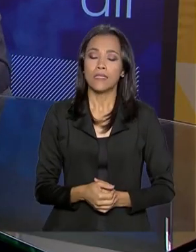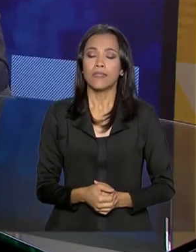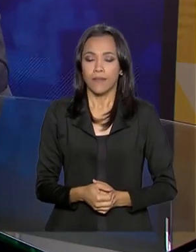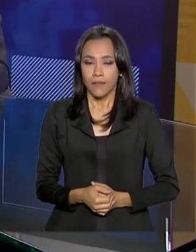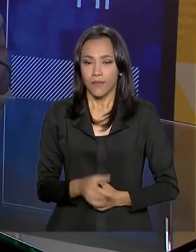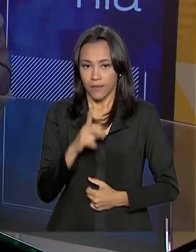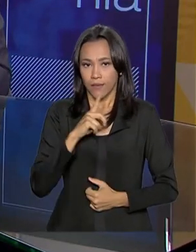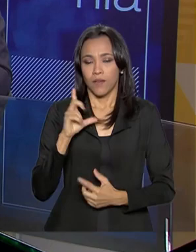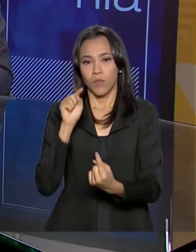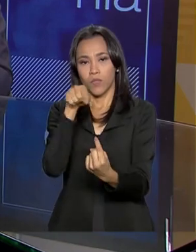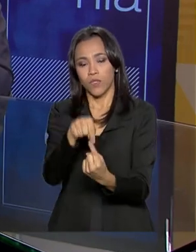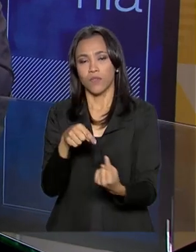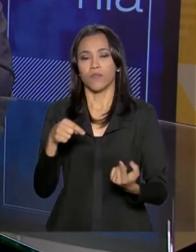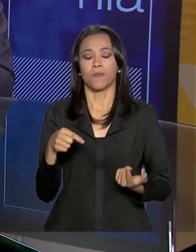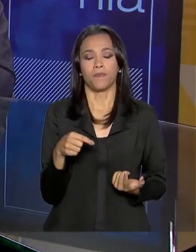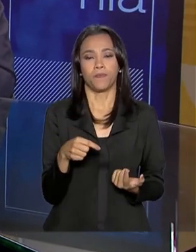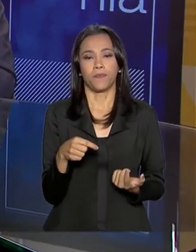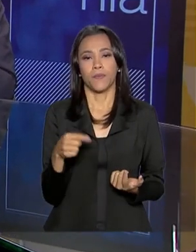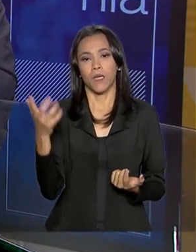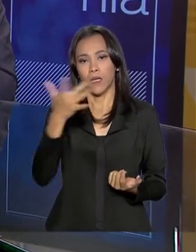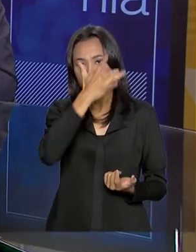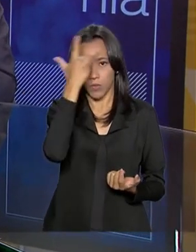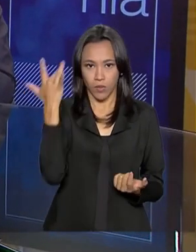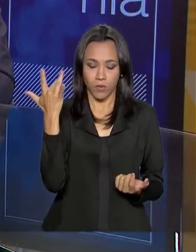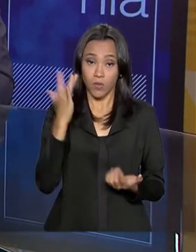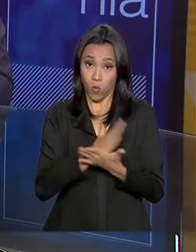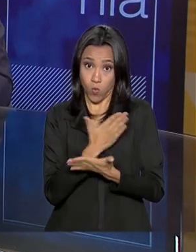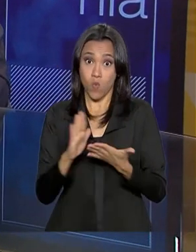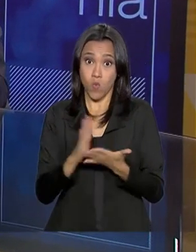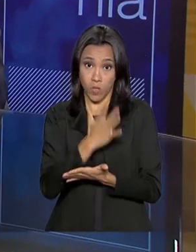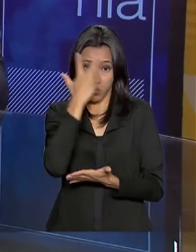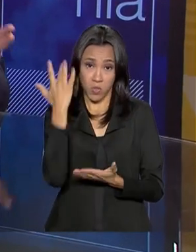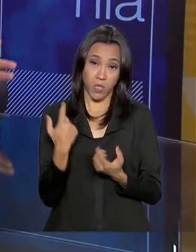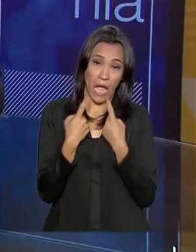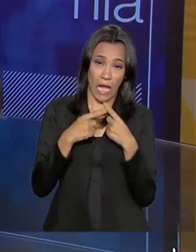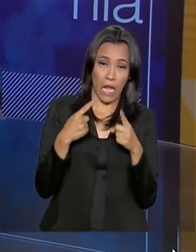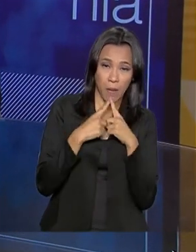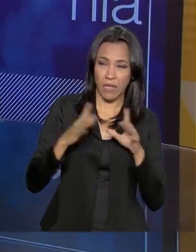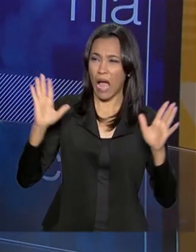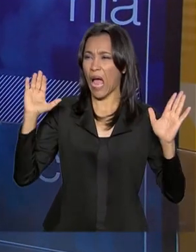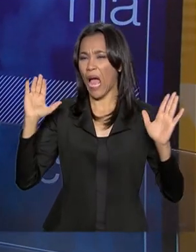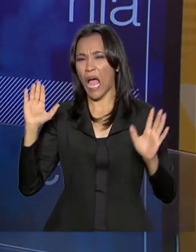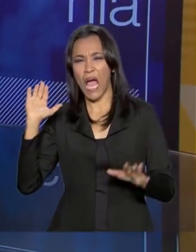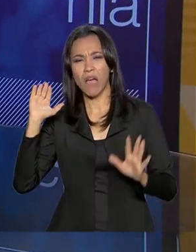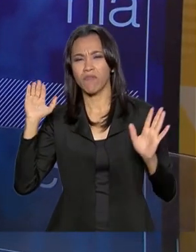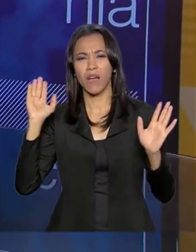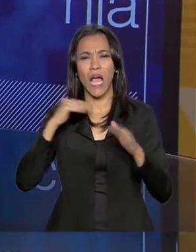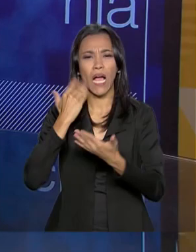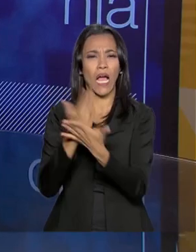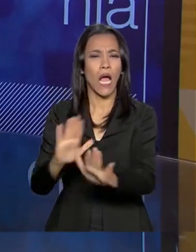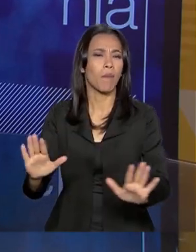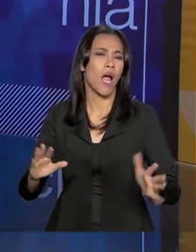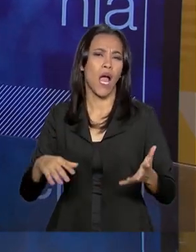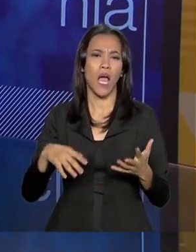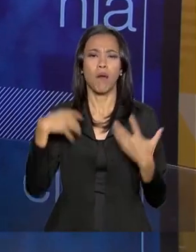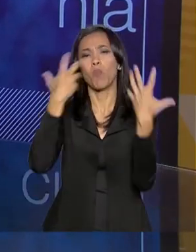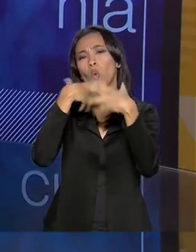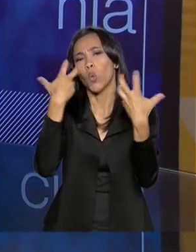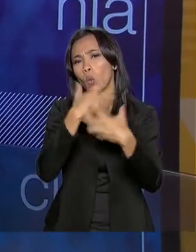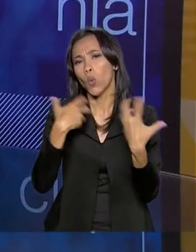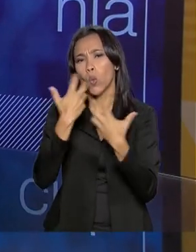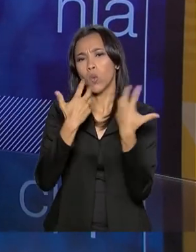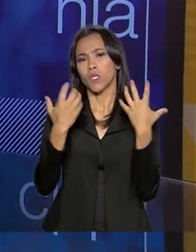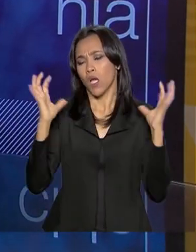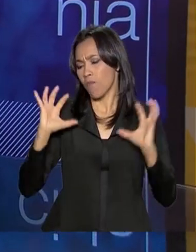Na verdade, algumas pessoas estão se queixando que vai acabar o musical no Brasil, isso e aquilo, porque nós